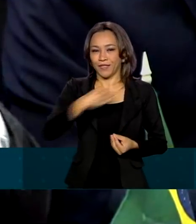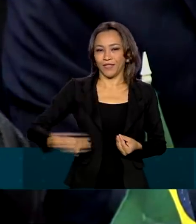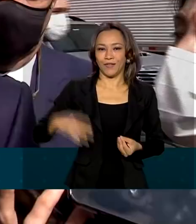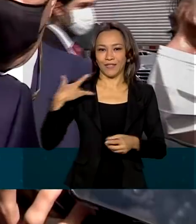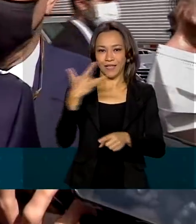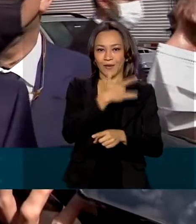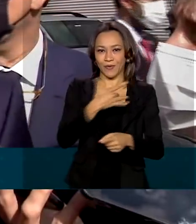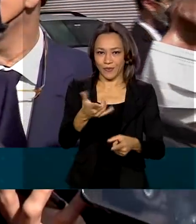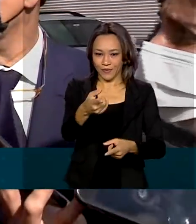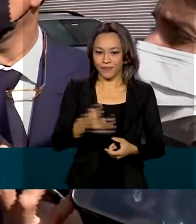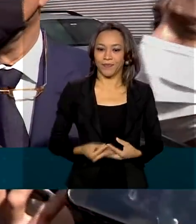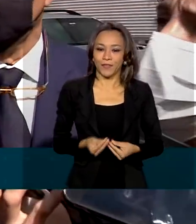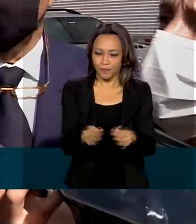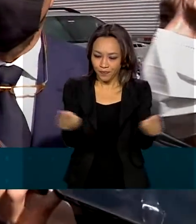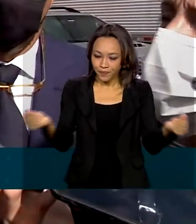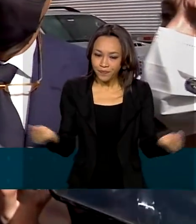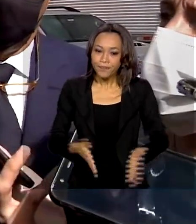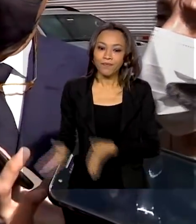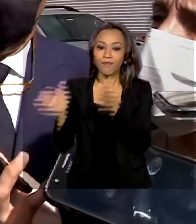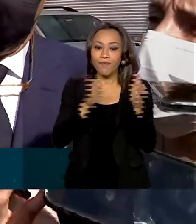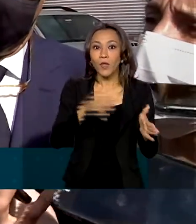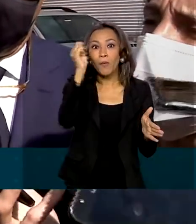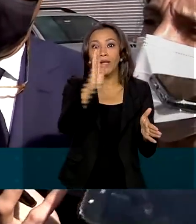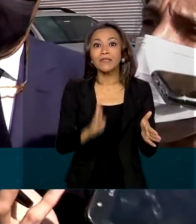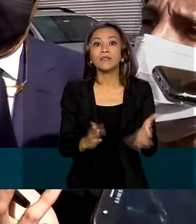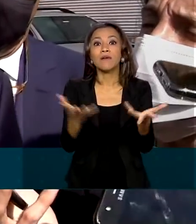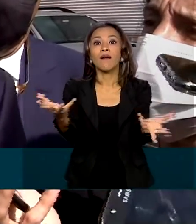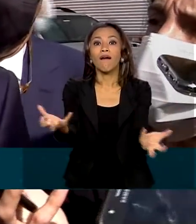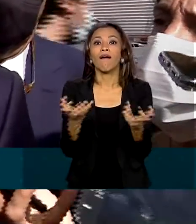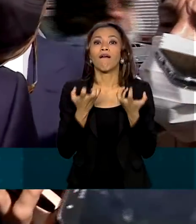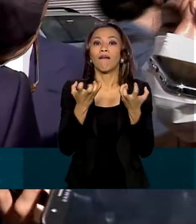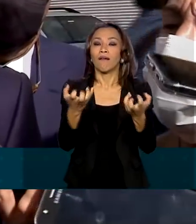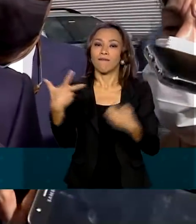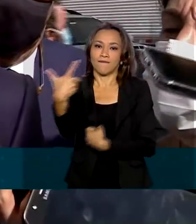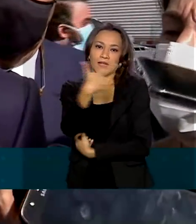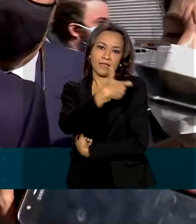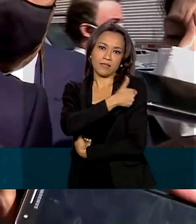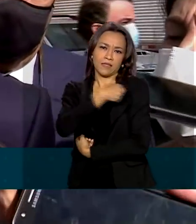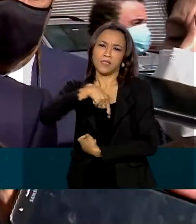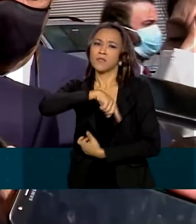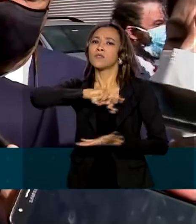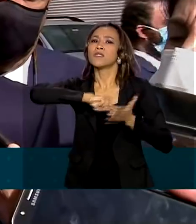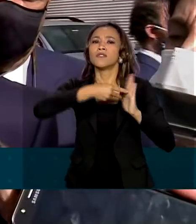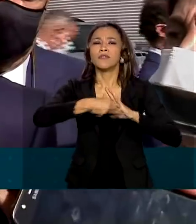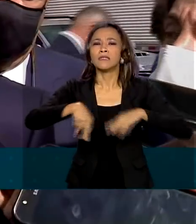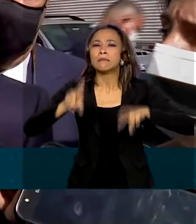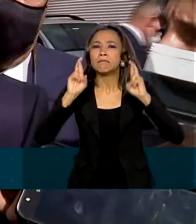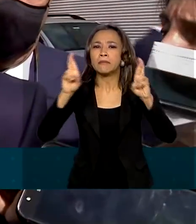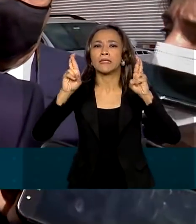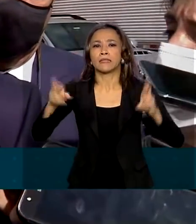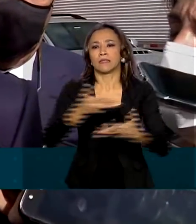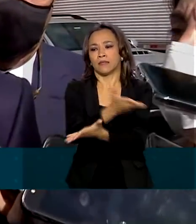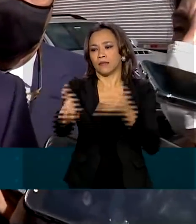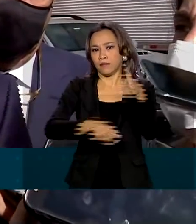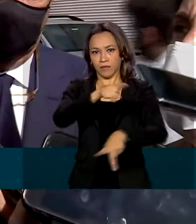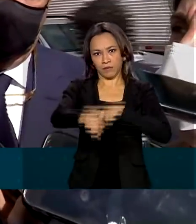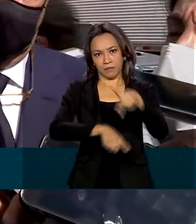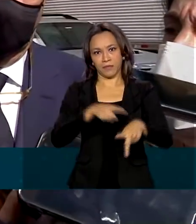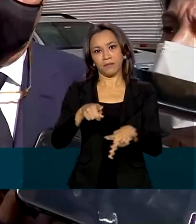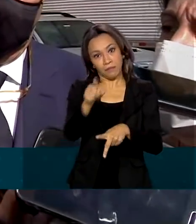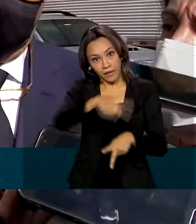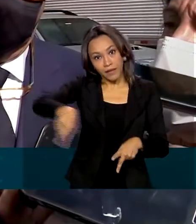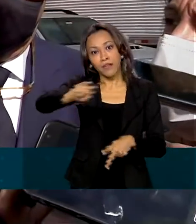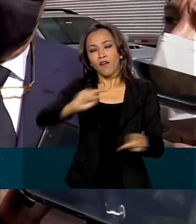Pazuello. O Brasil clama pela vacina, representa a esperança da nossa gente de poder voltar